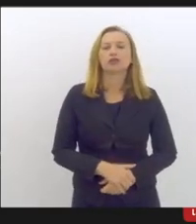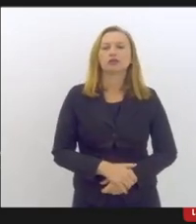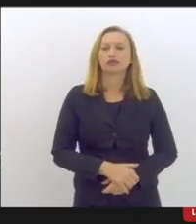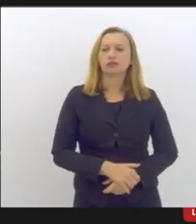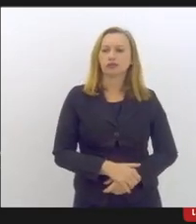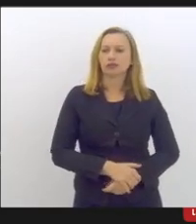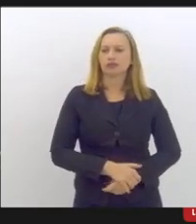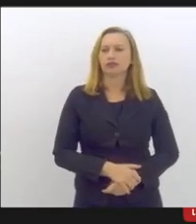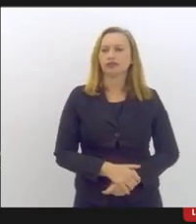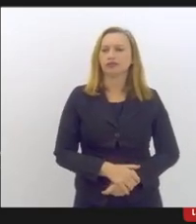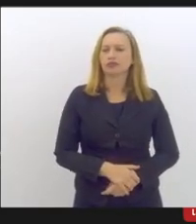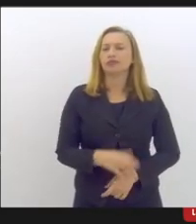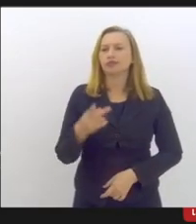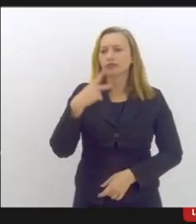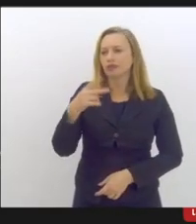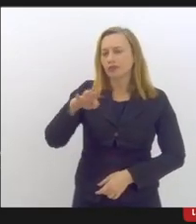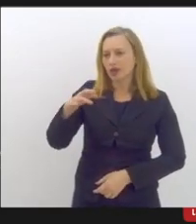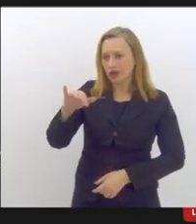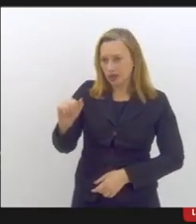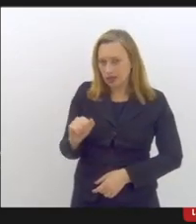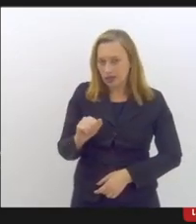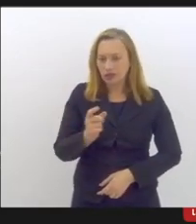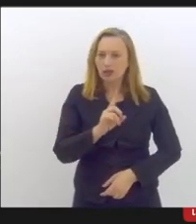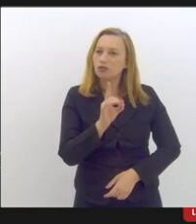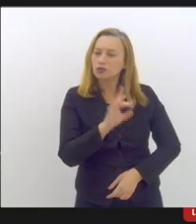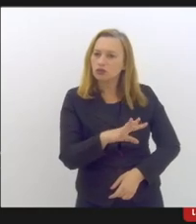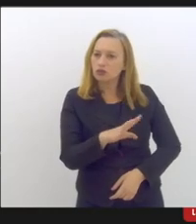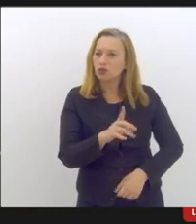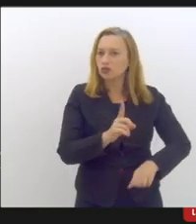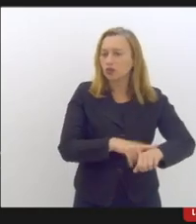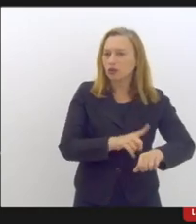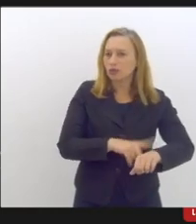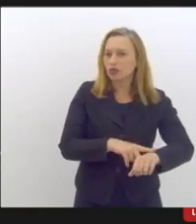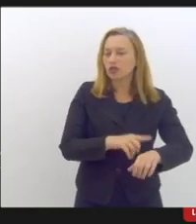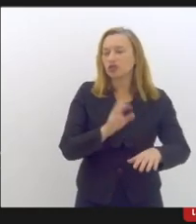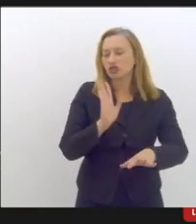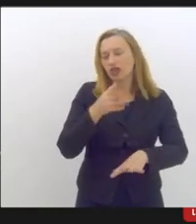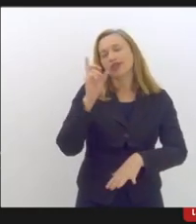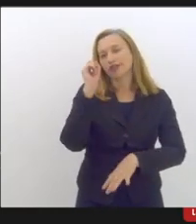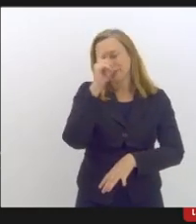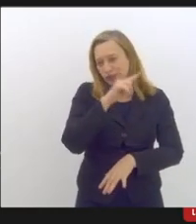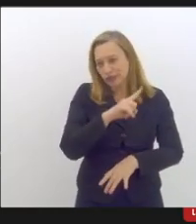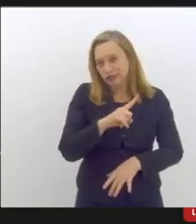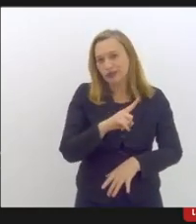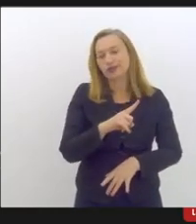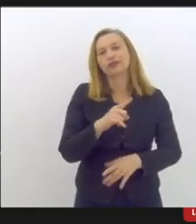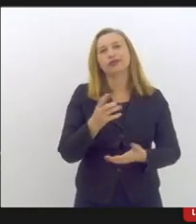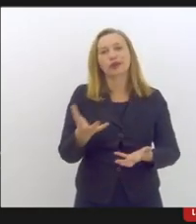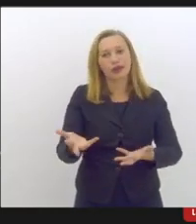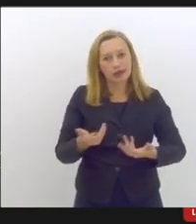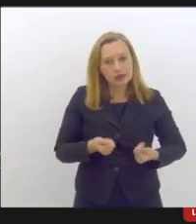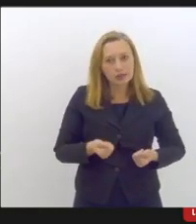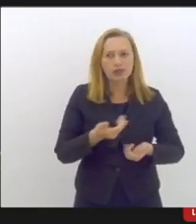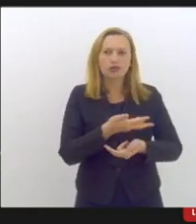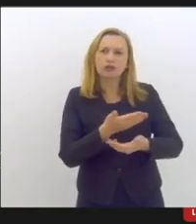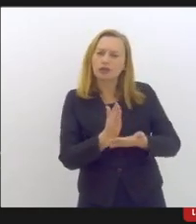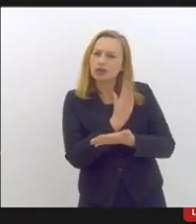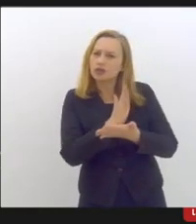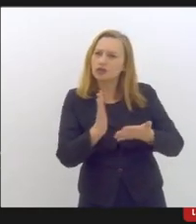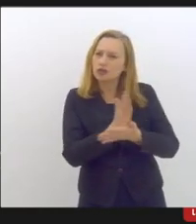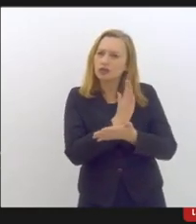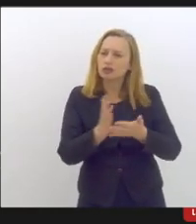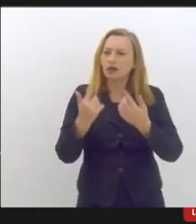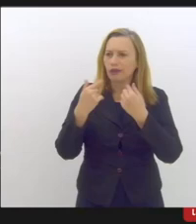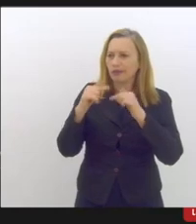e como disse a Maria Carmen né não só no momento em que a coisa já está difícil né a gente acaba recebendo muitas vezes as crises mais